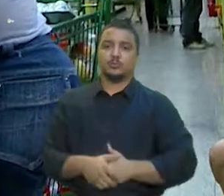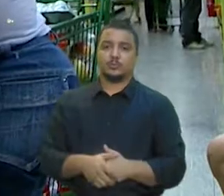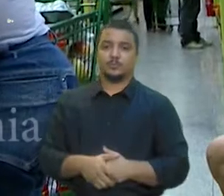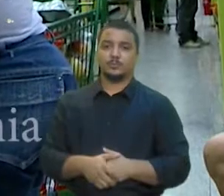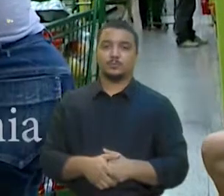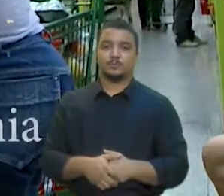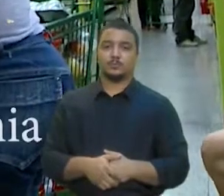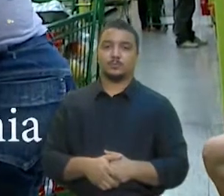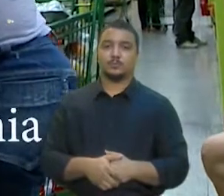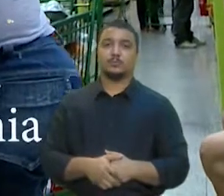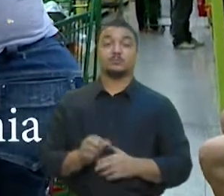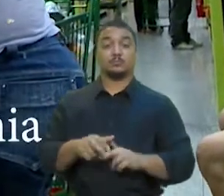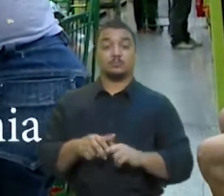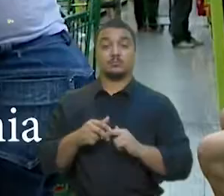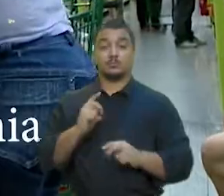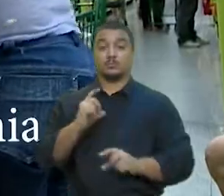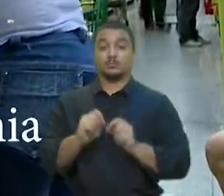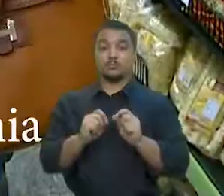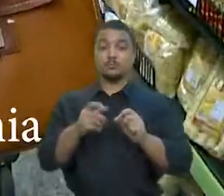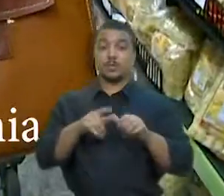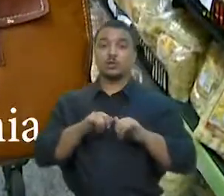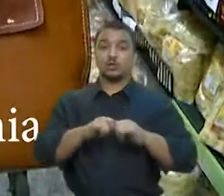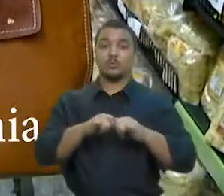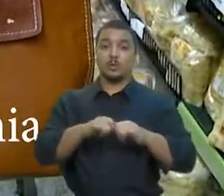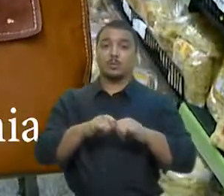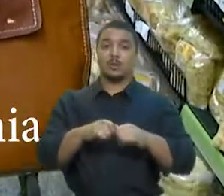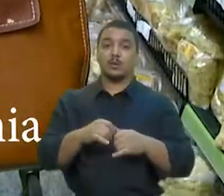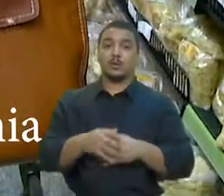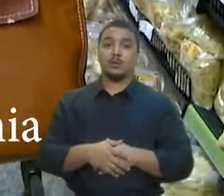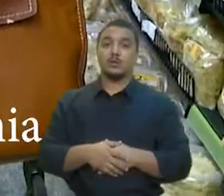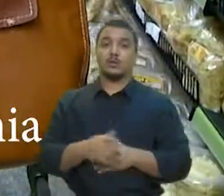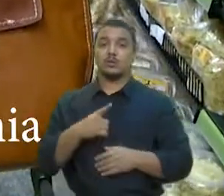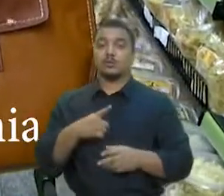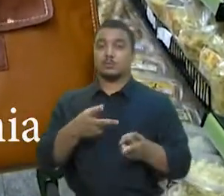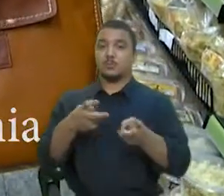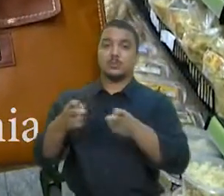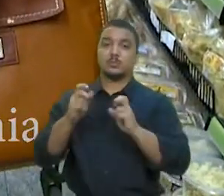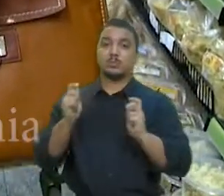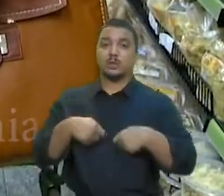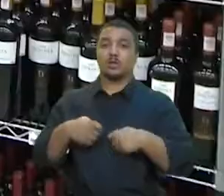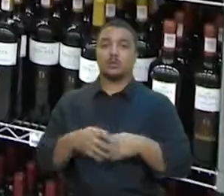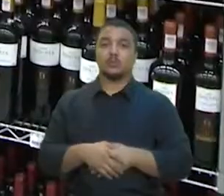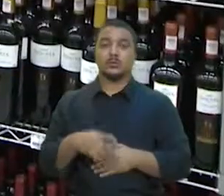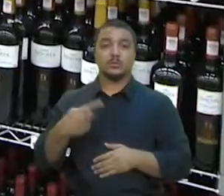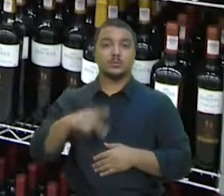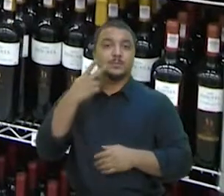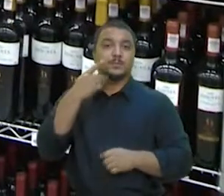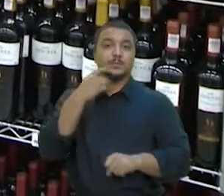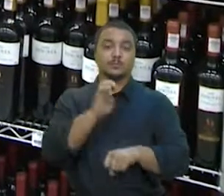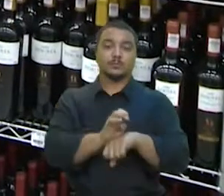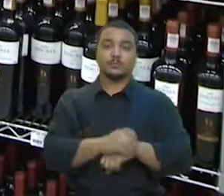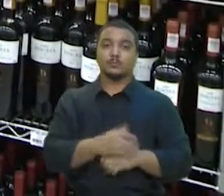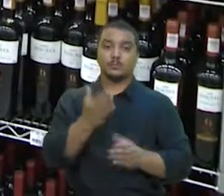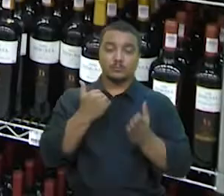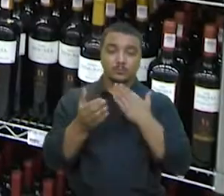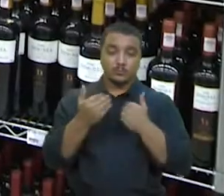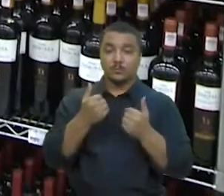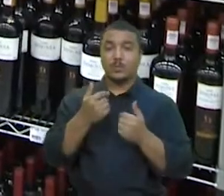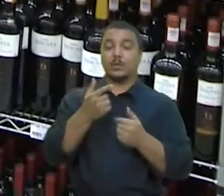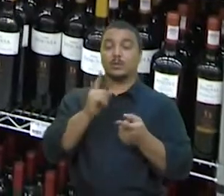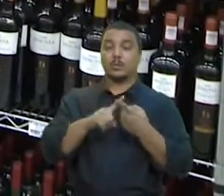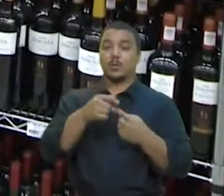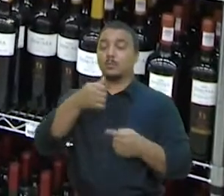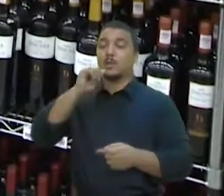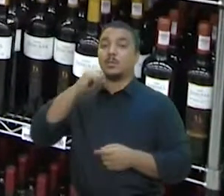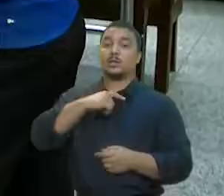É justamente nos supermercados que eles percebem isso. No Ceará, alimentos e bebidas estão 2,61